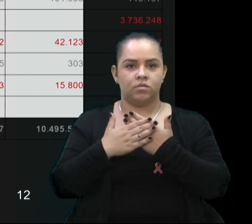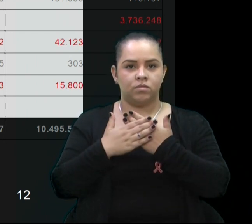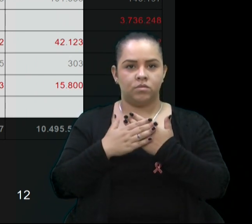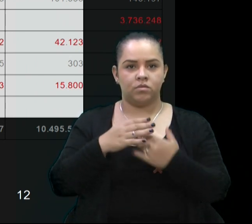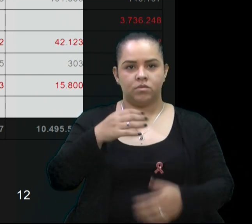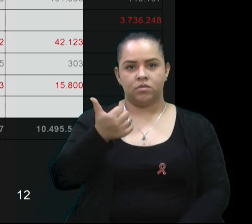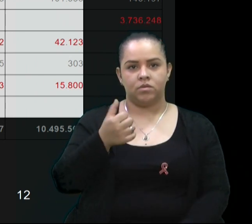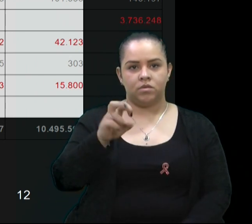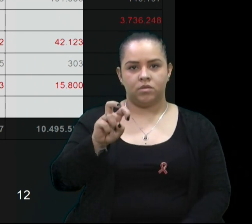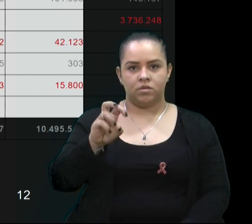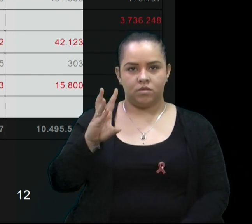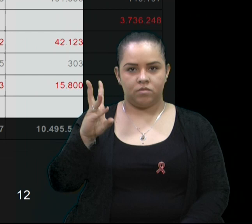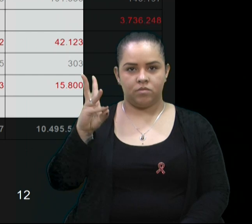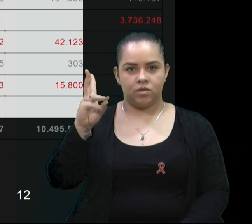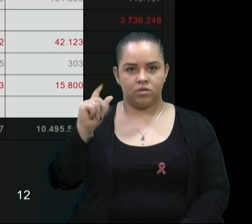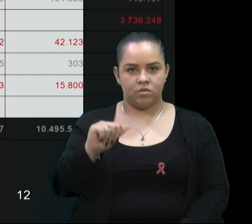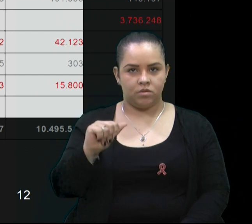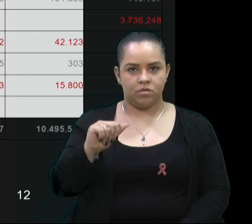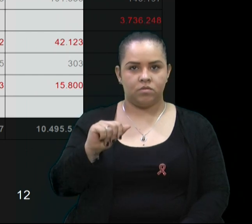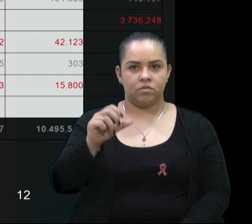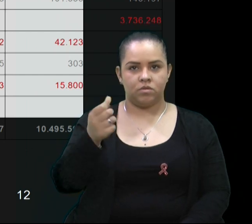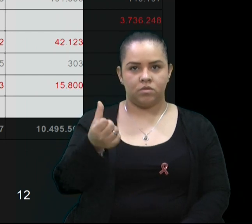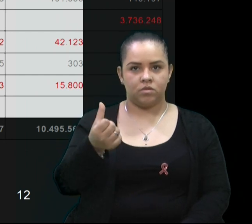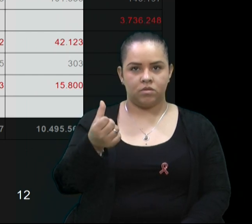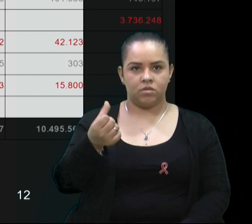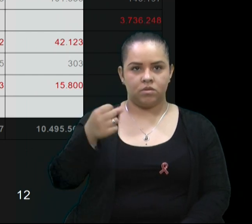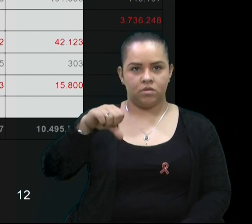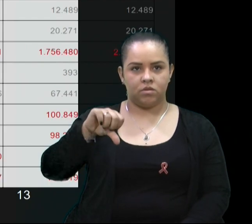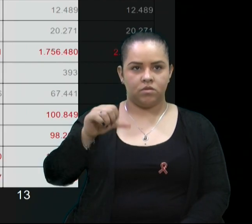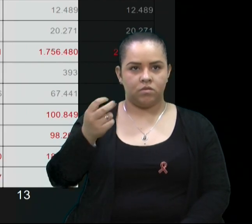65.929.000,00.